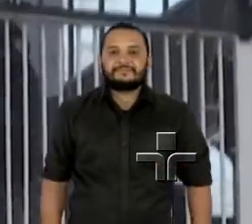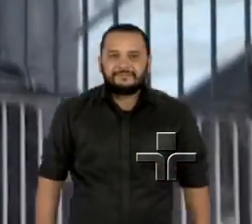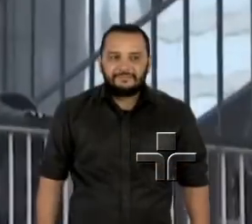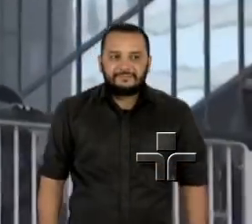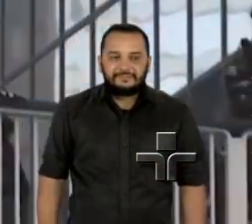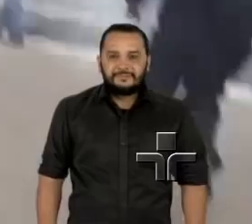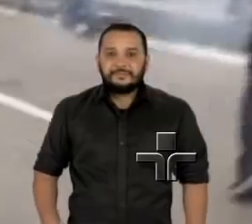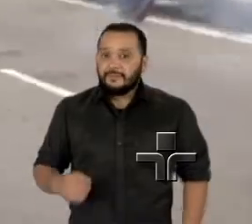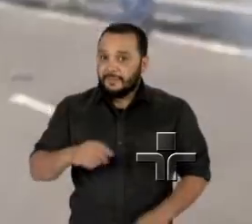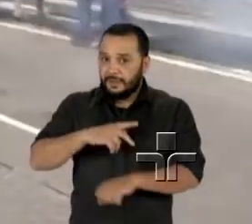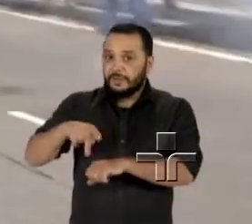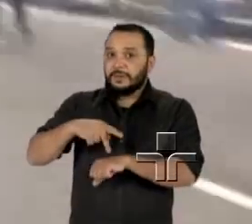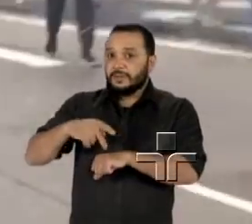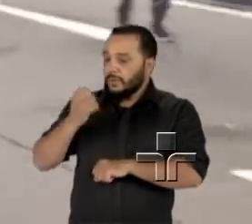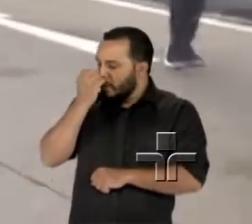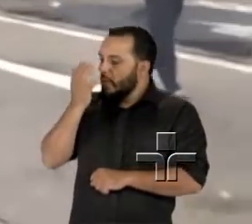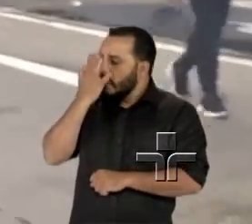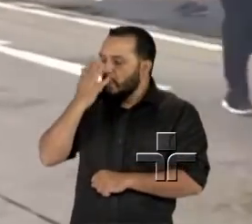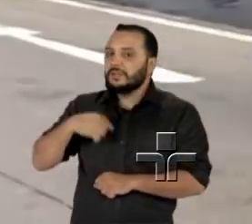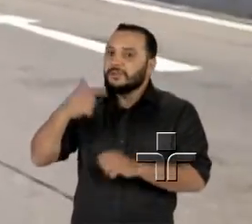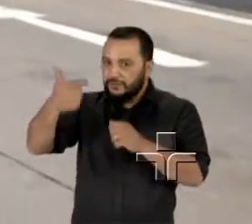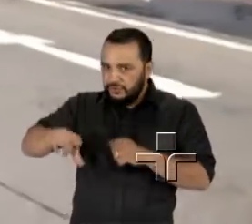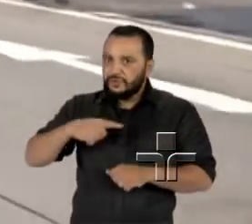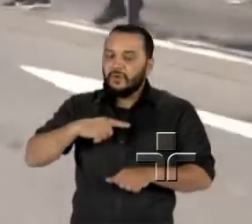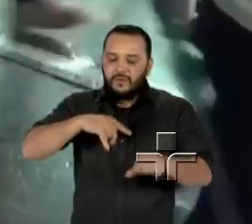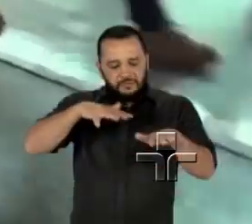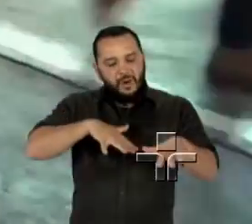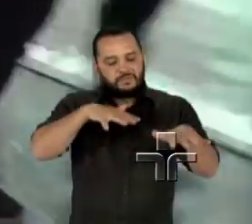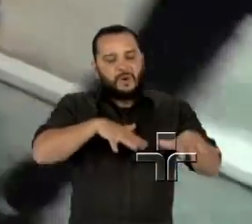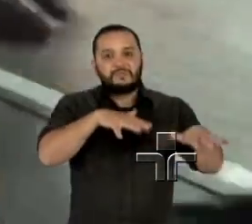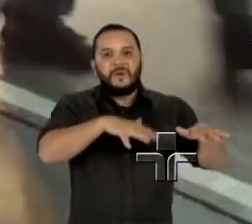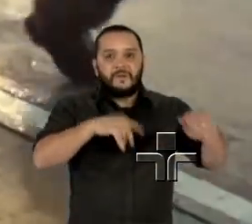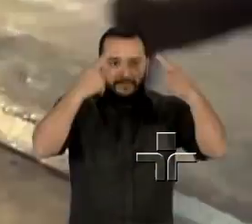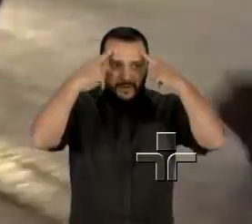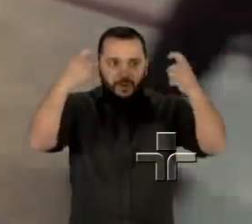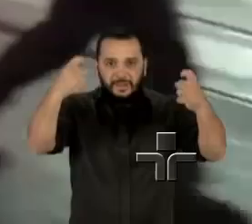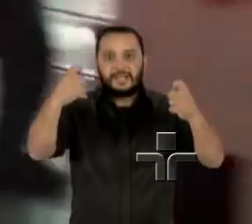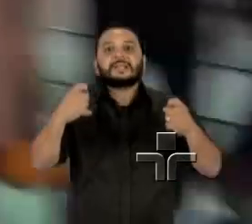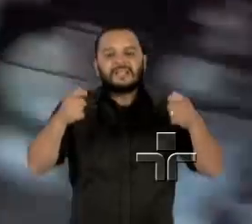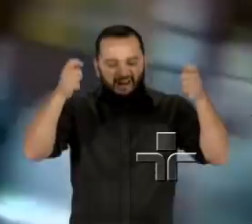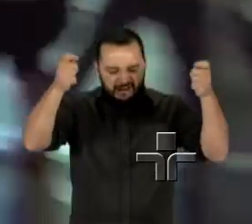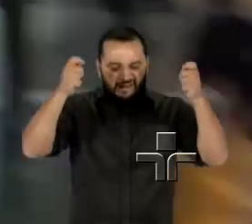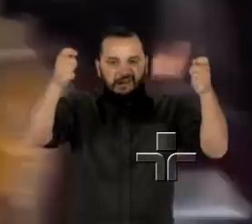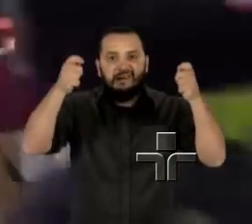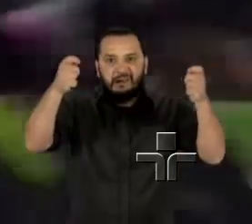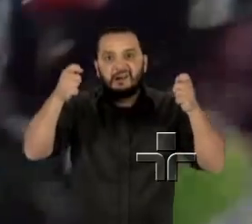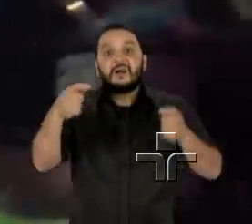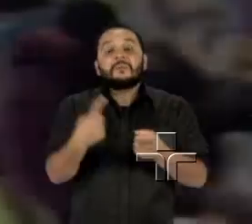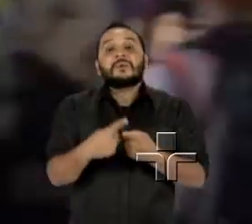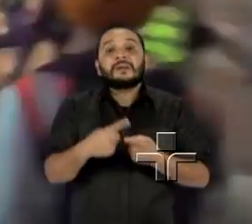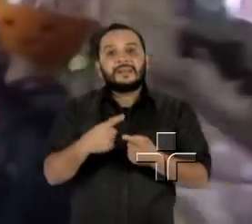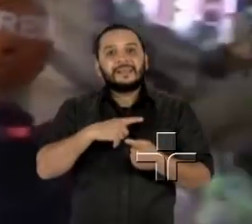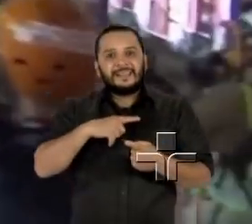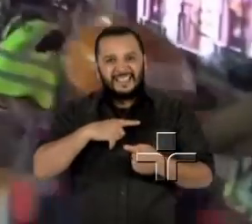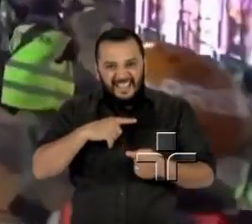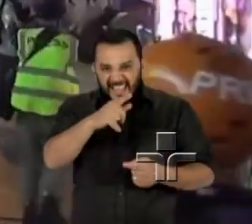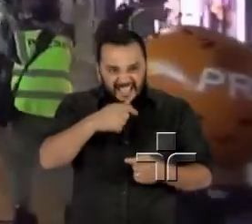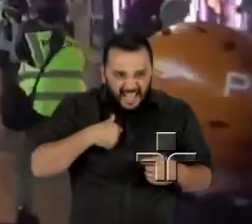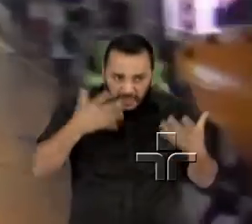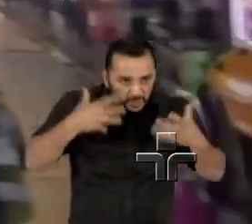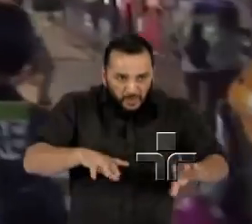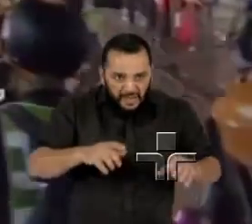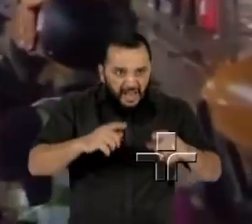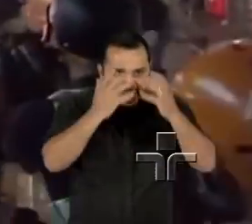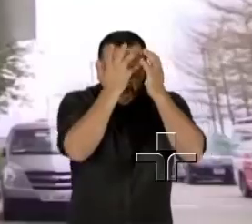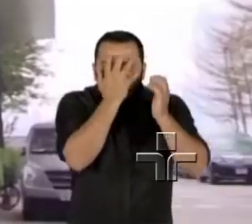Hong Kong teve mais episódios de violência depois que manifestantes desafiaram a proibição de usar máscaras nos